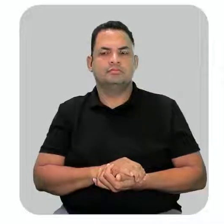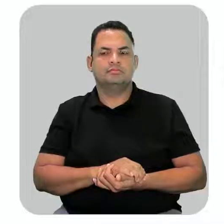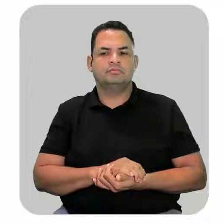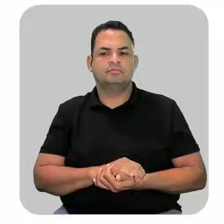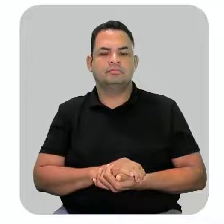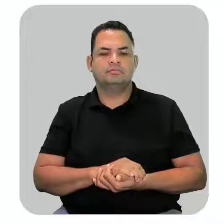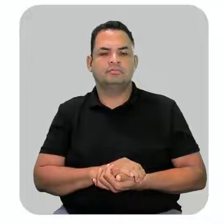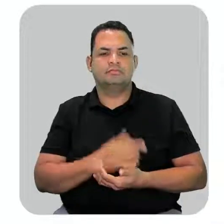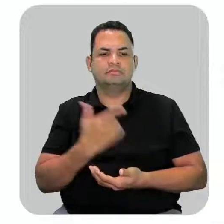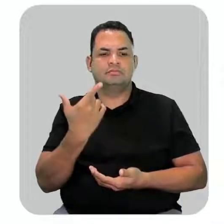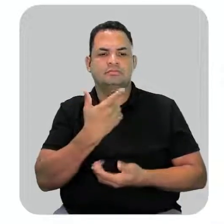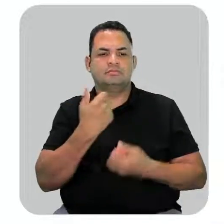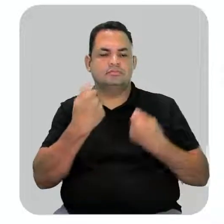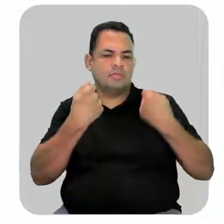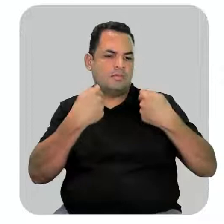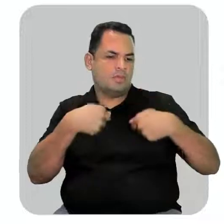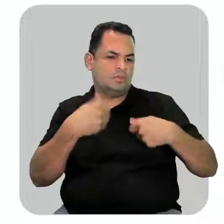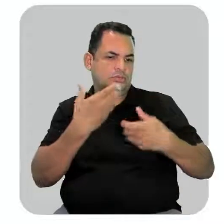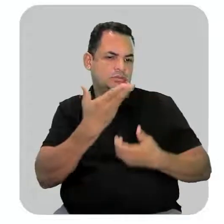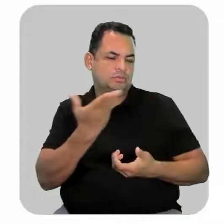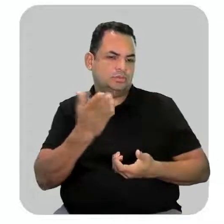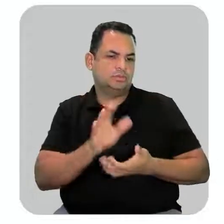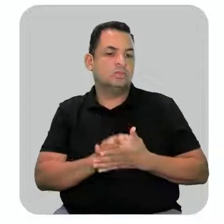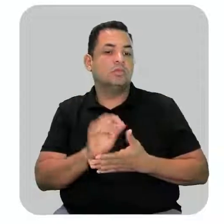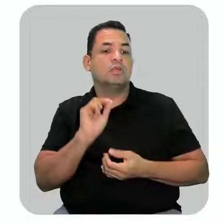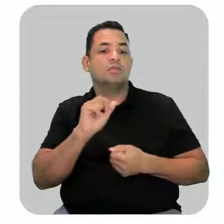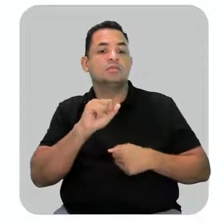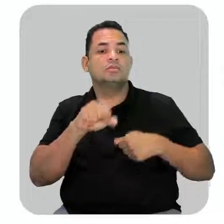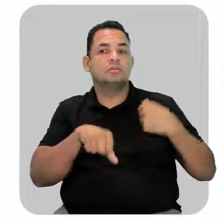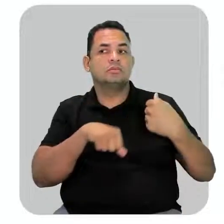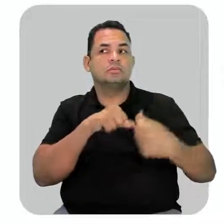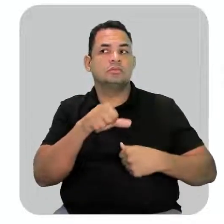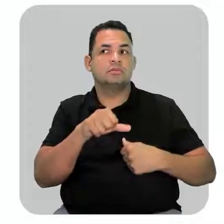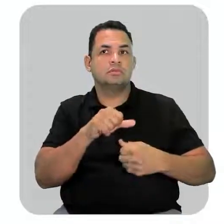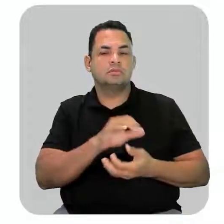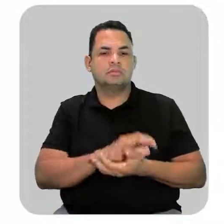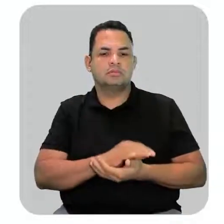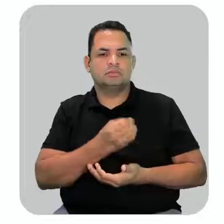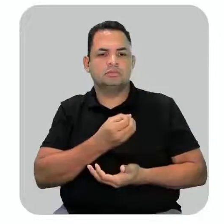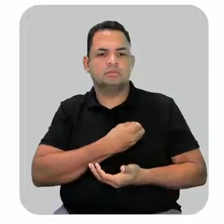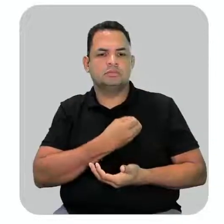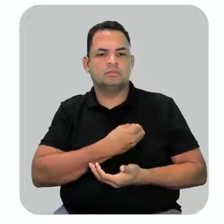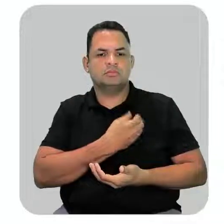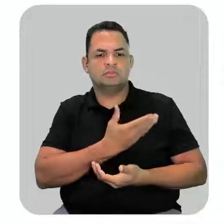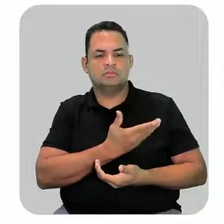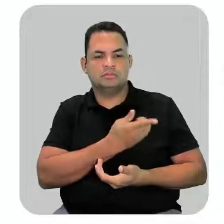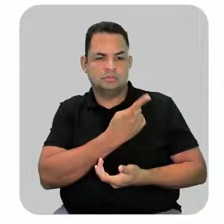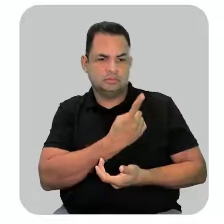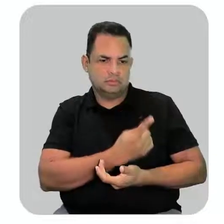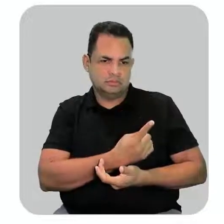segunda possibilidade. Olha só o que muda. A numeração começa daqui.